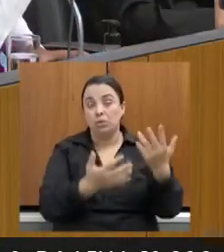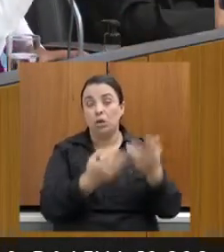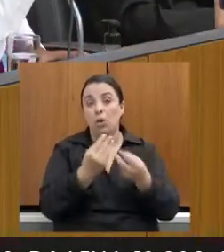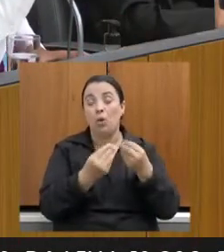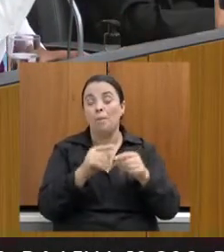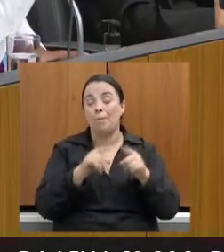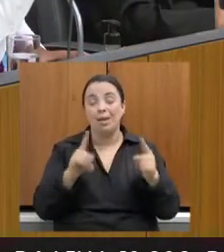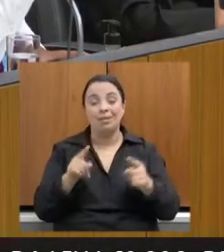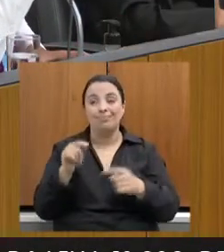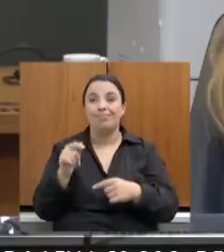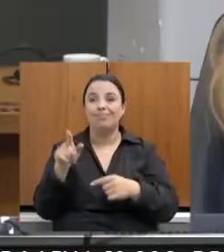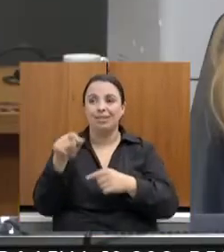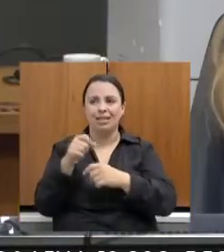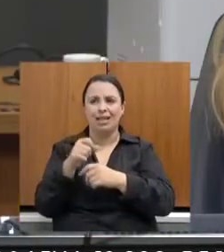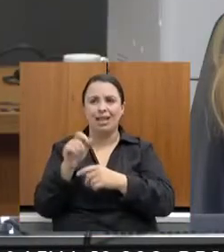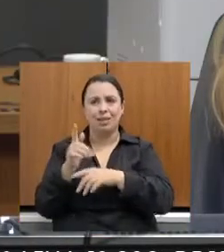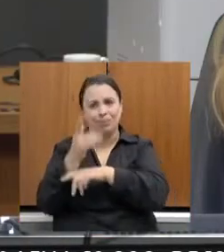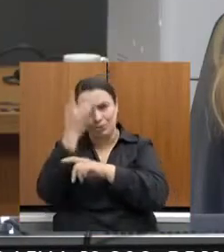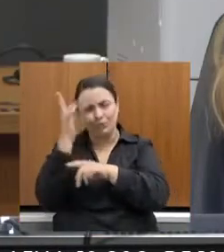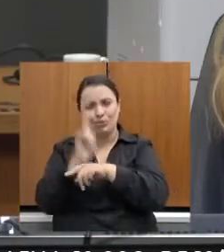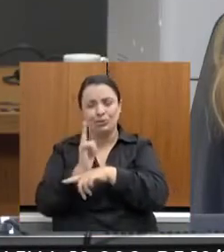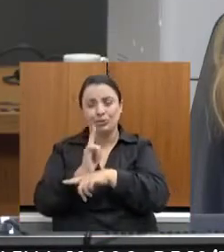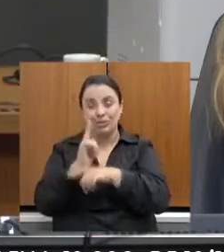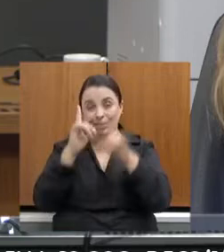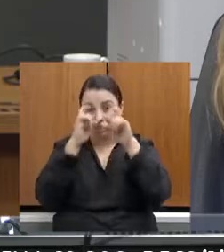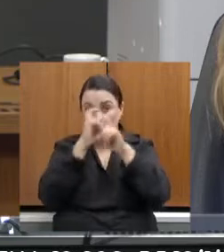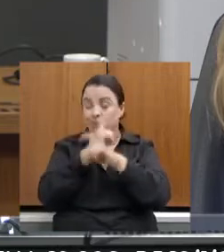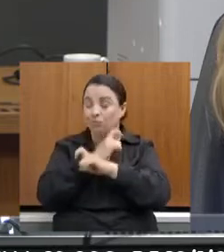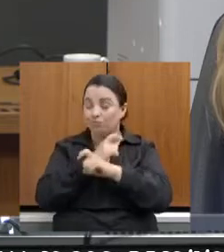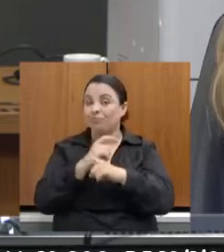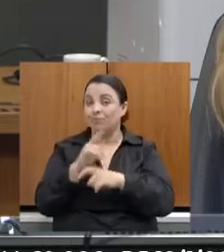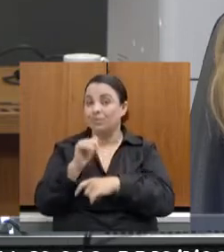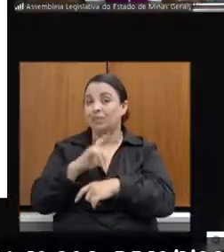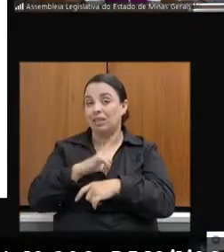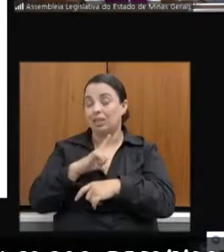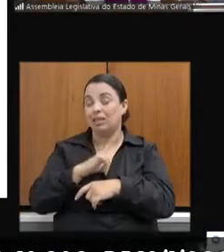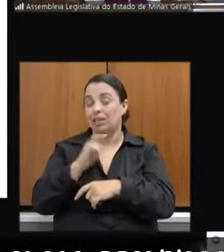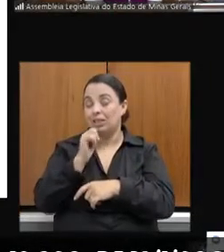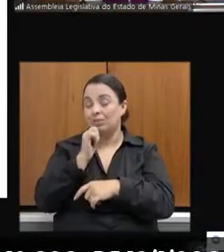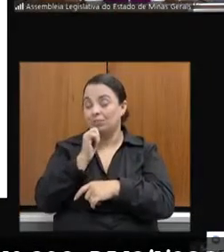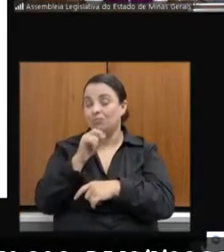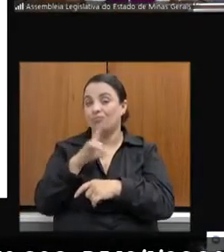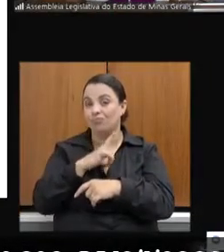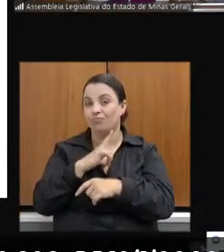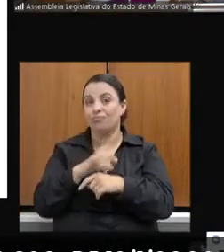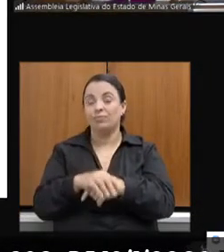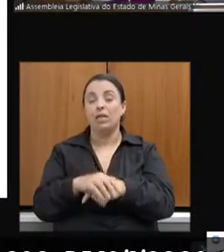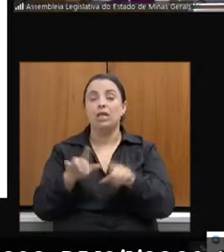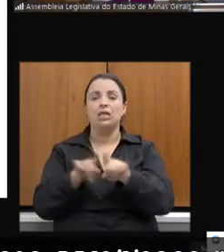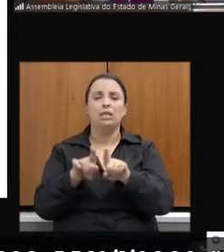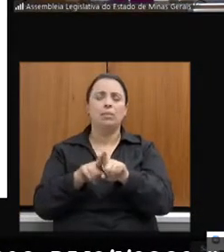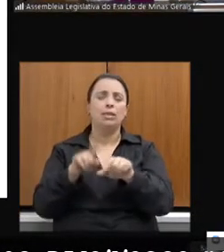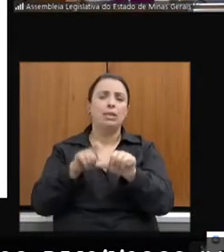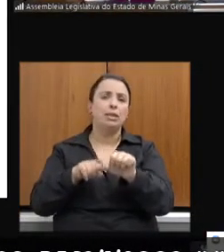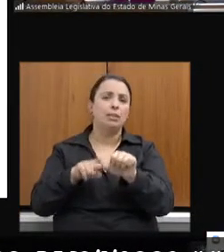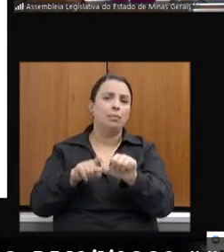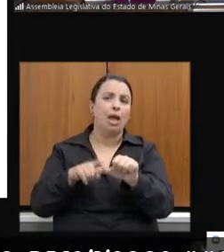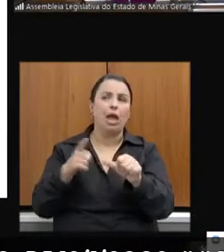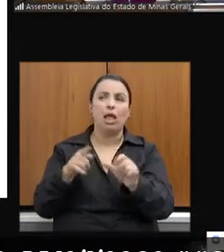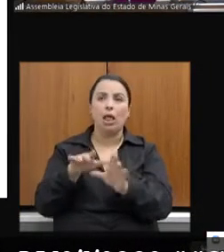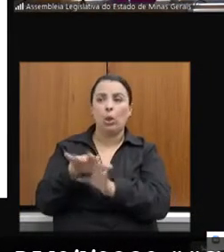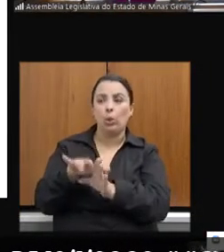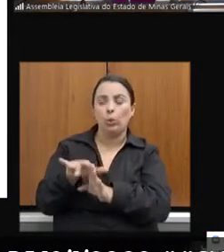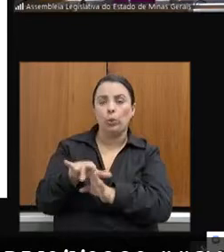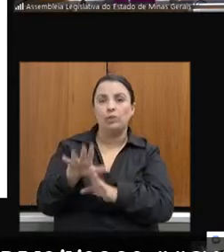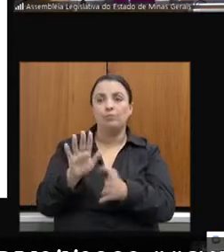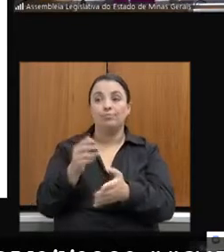eles. Outro aspecto, que está muito relacionado a isso que eu disse, é a questão da dependência das consultorias, ou seja, o município não